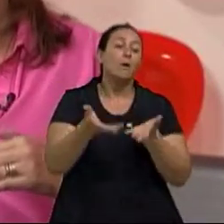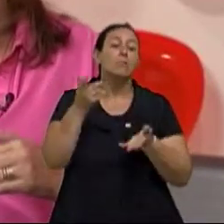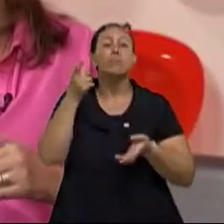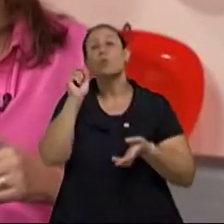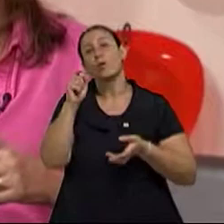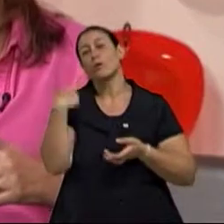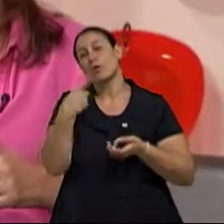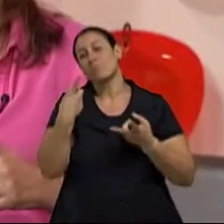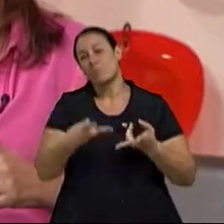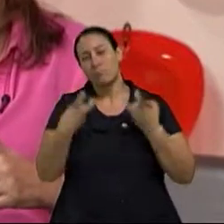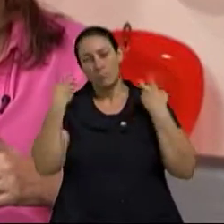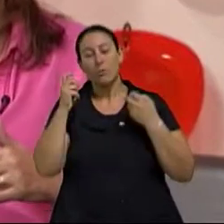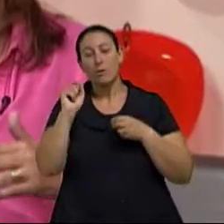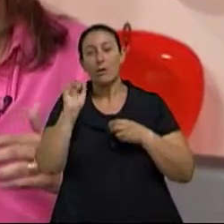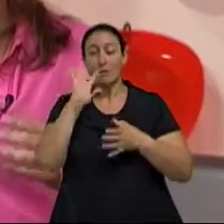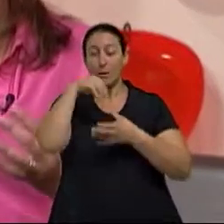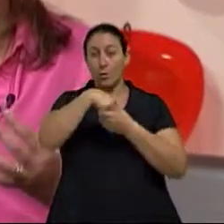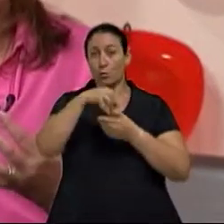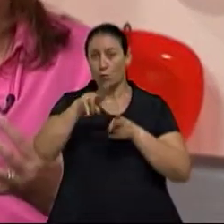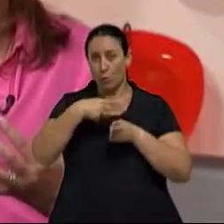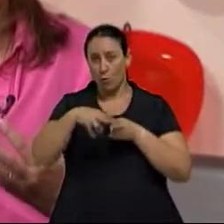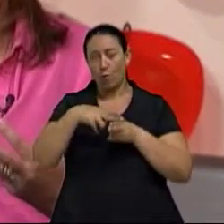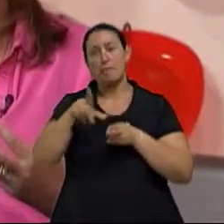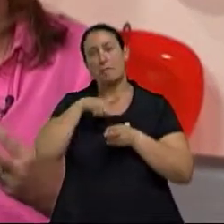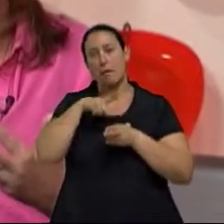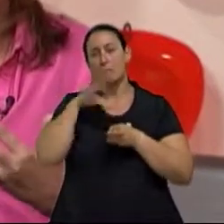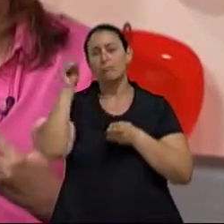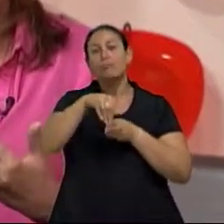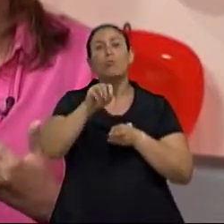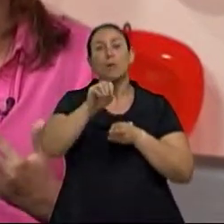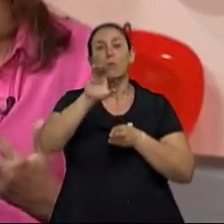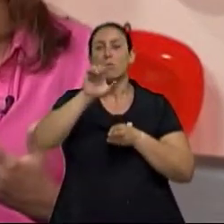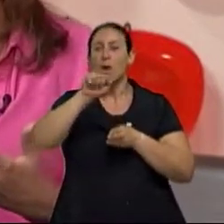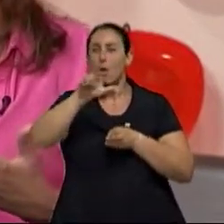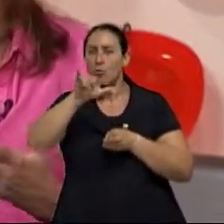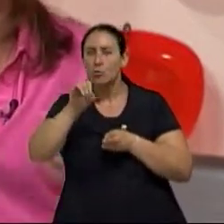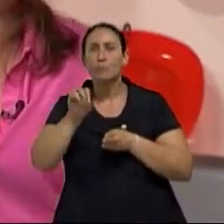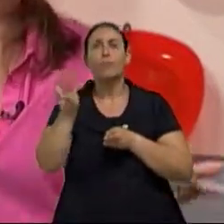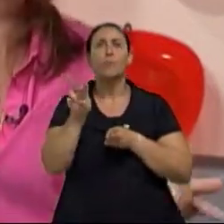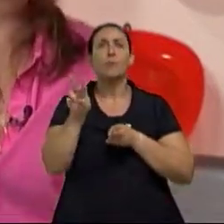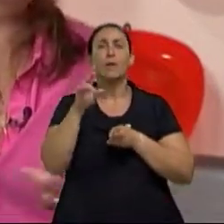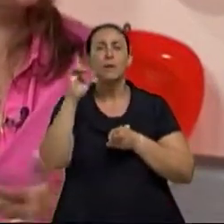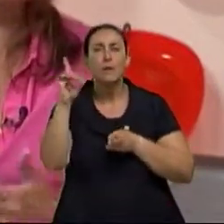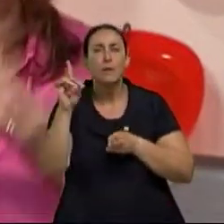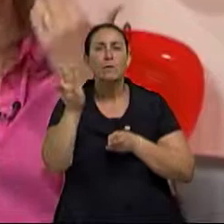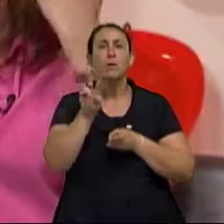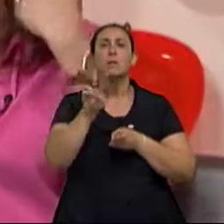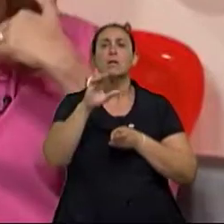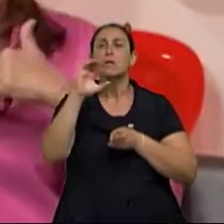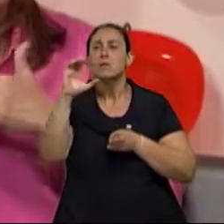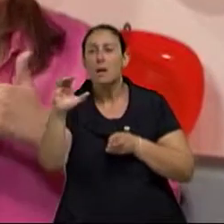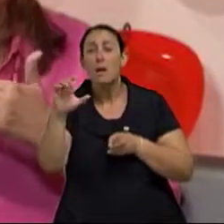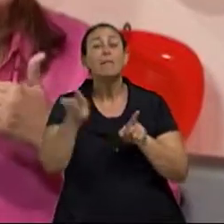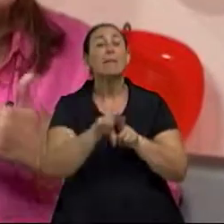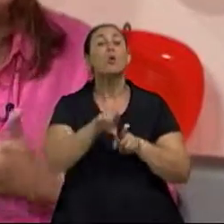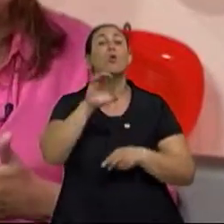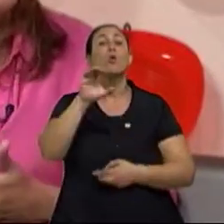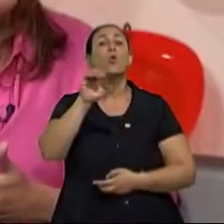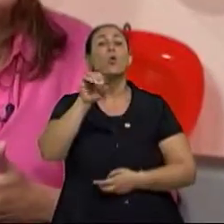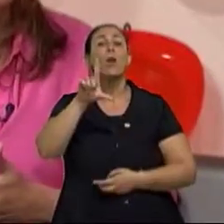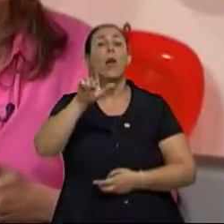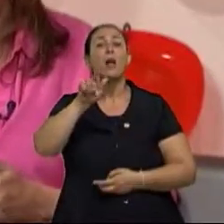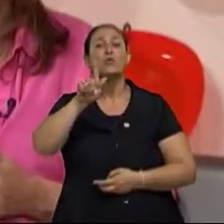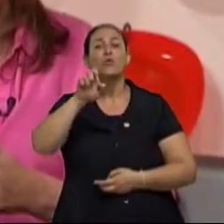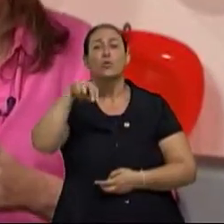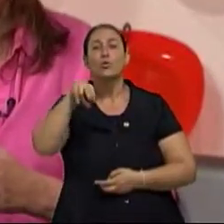gente está adicionando nos chocolates cálcio, vitamina D, vitamina C e colágeno, que é para a beleza